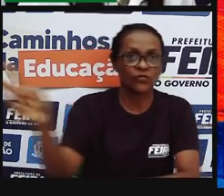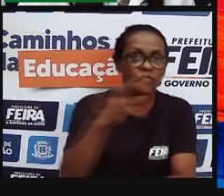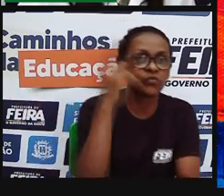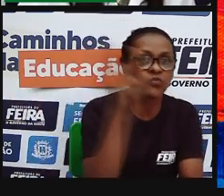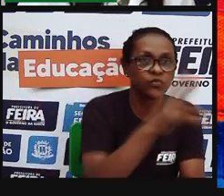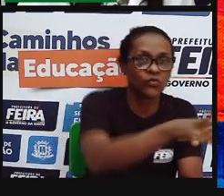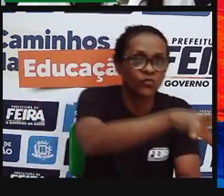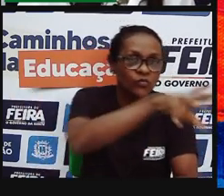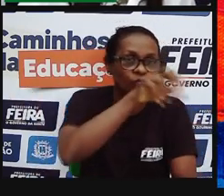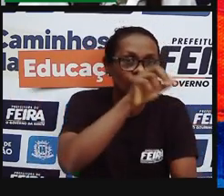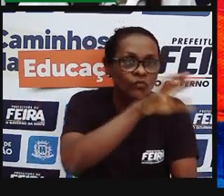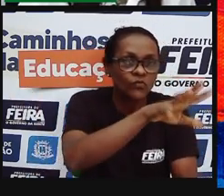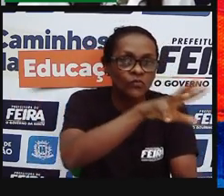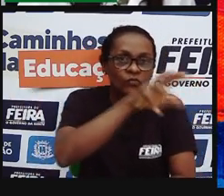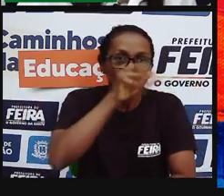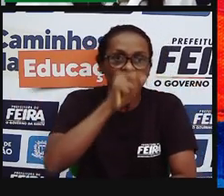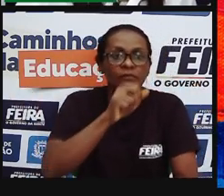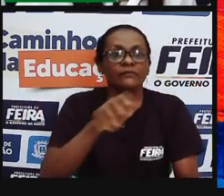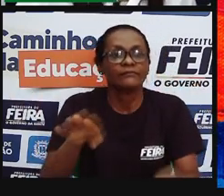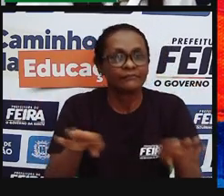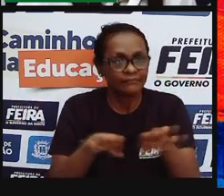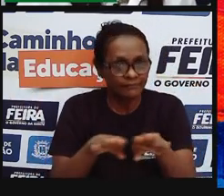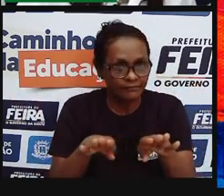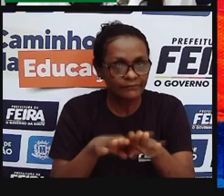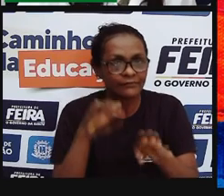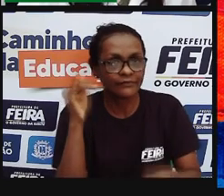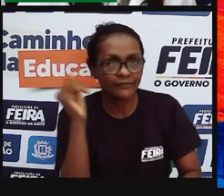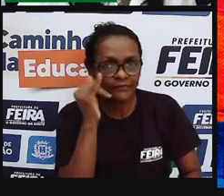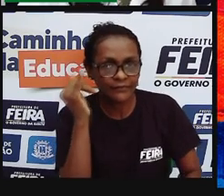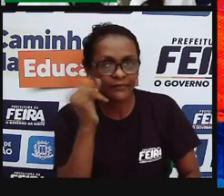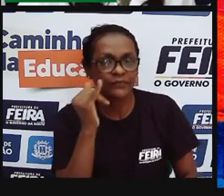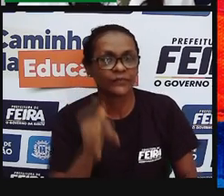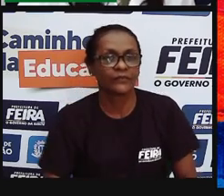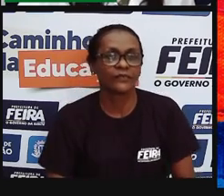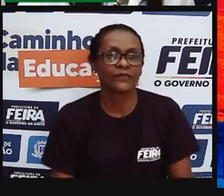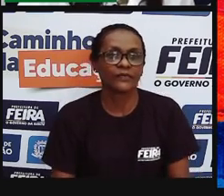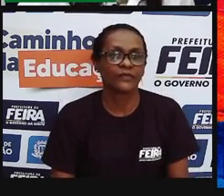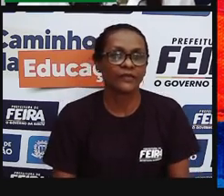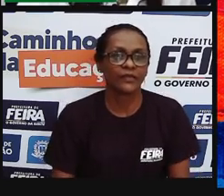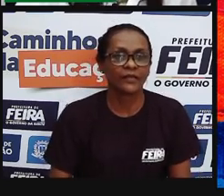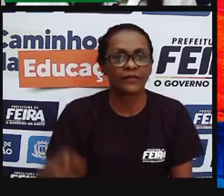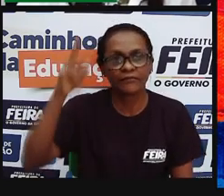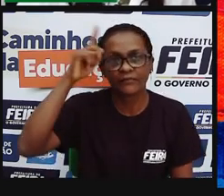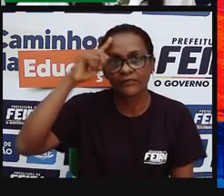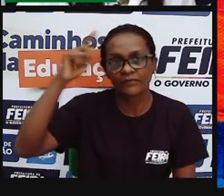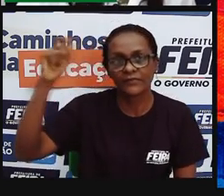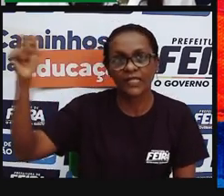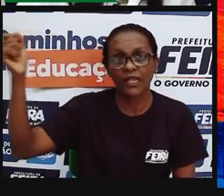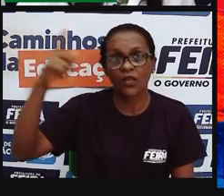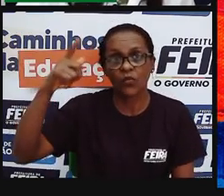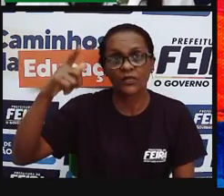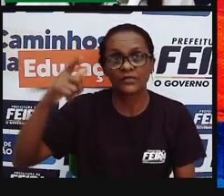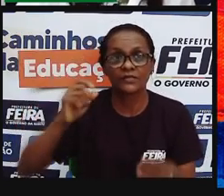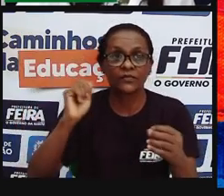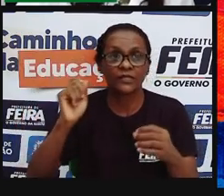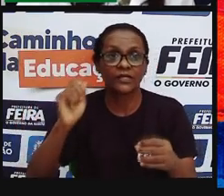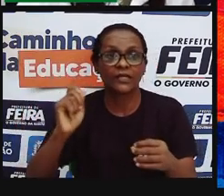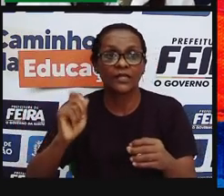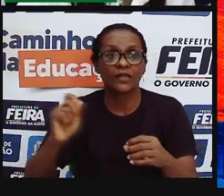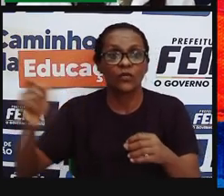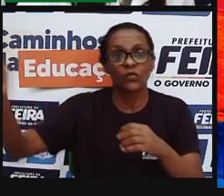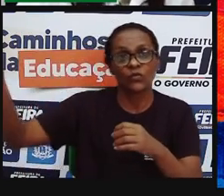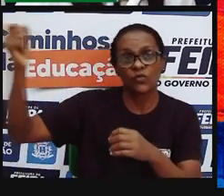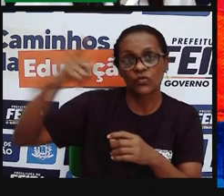né? Os gases que fazem parte desse ar. A gente tem que pensar em luminosidade e o quanto todos esses fatores